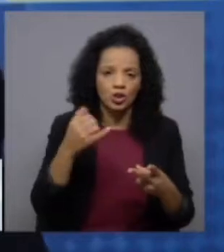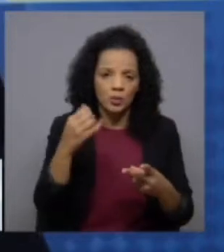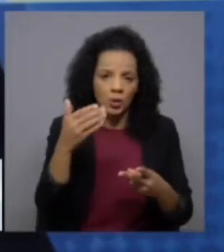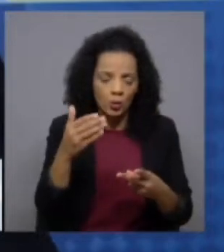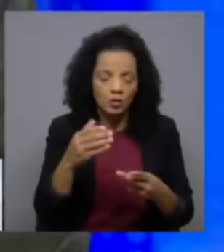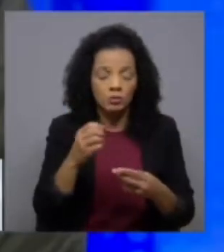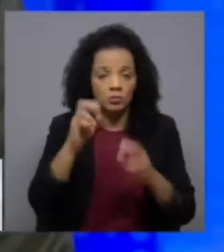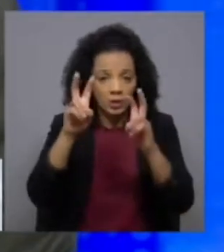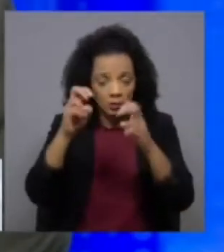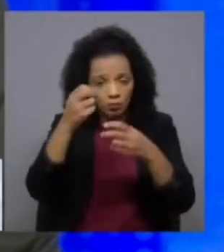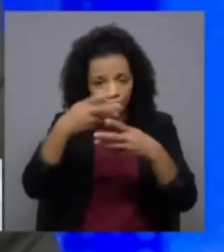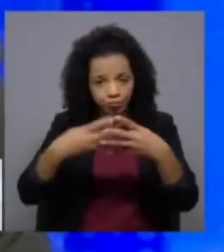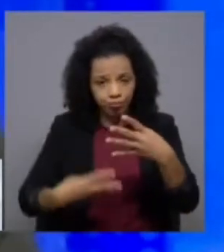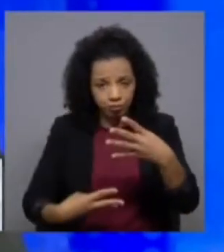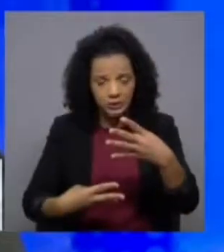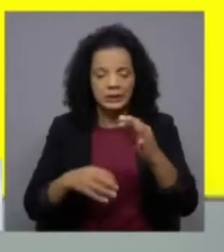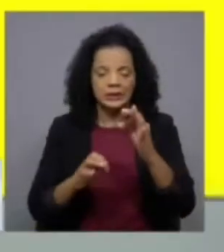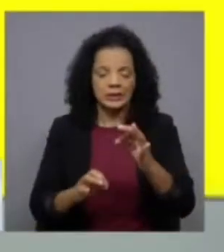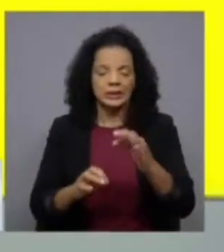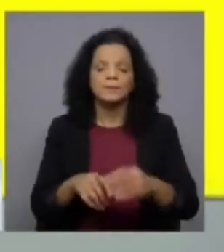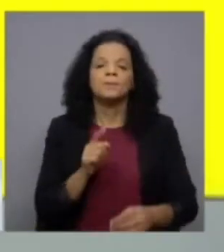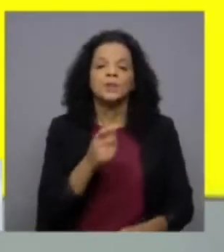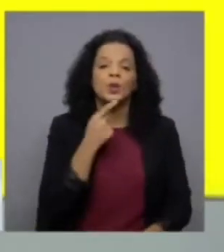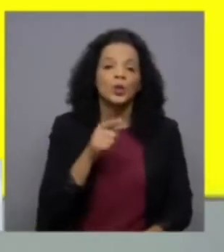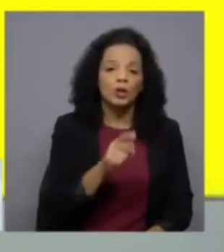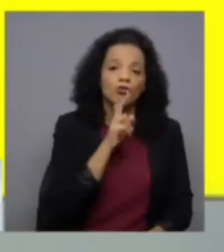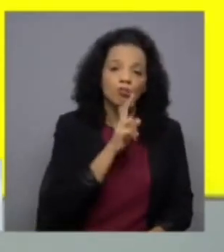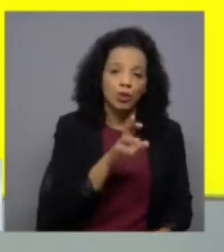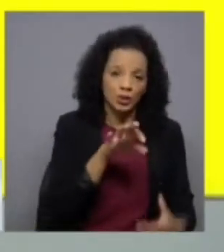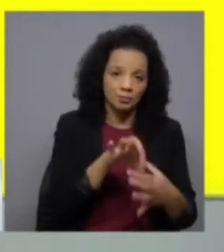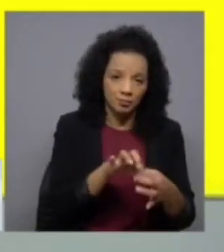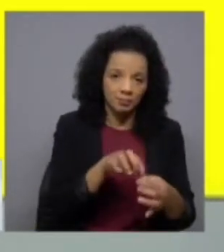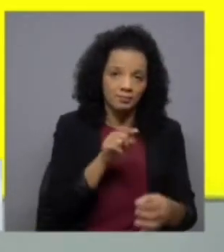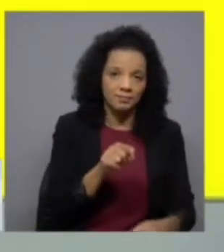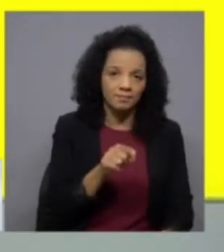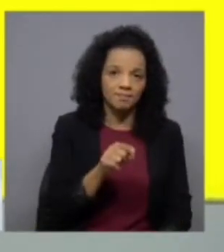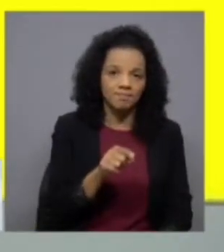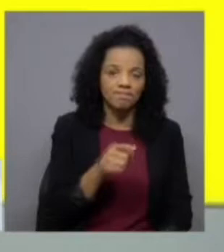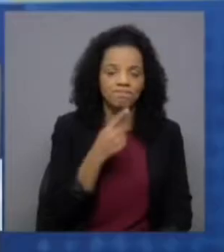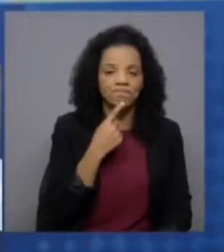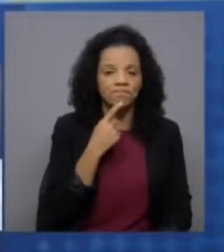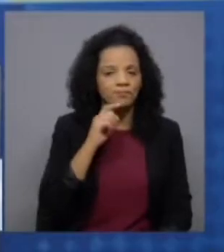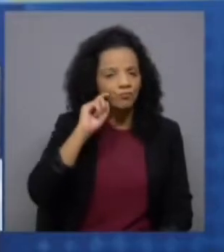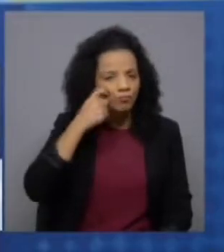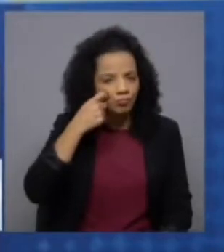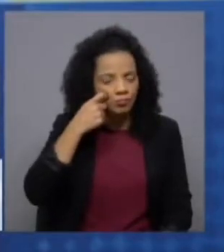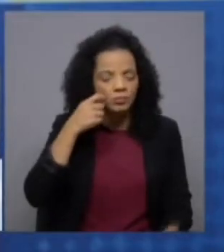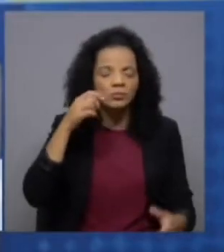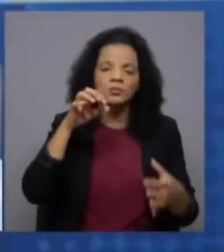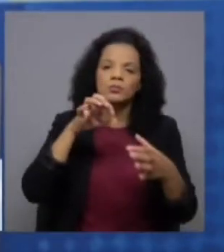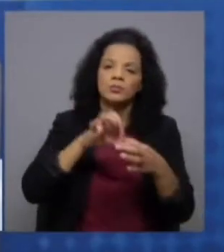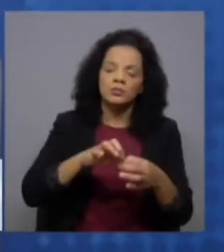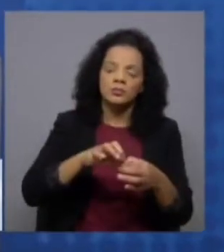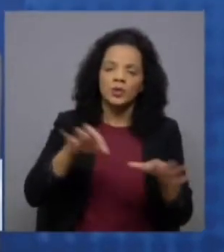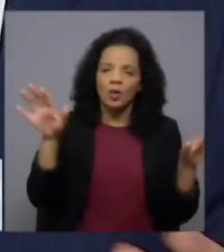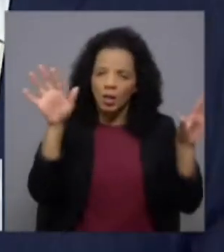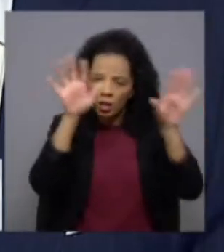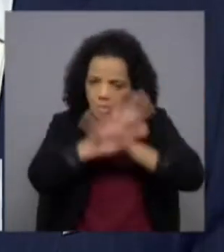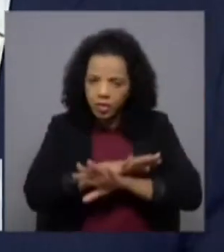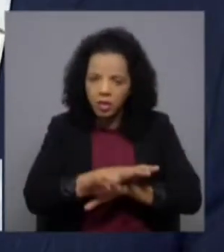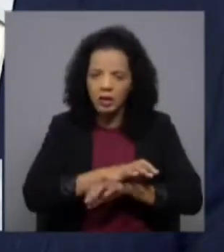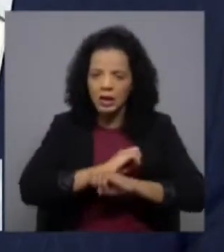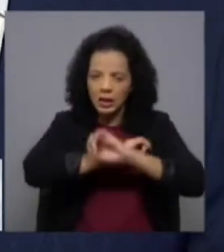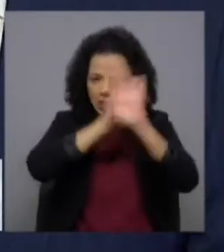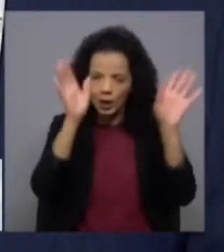são muitos assuntos ok voltaremos Rui Rio resposta sobre isto ou seja a suspeição sobre opacidade e